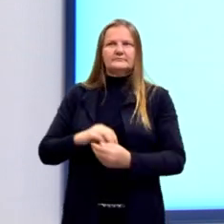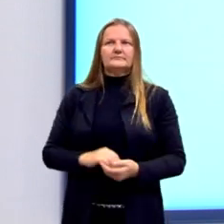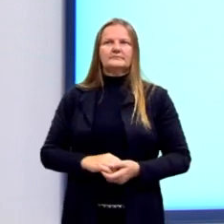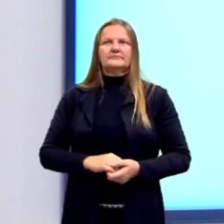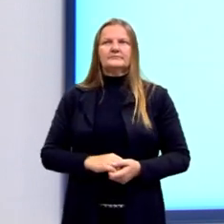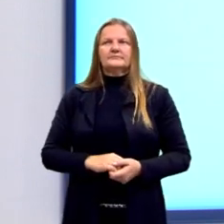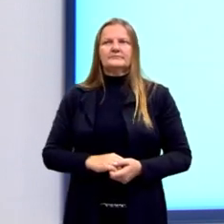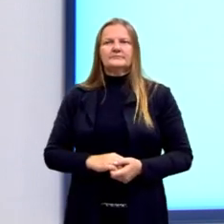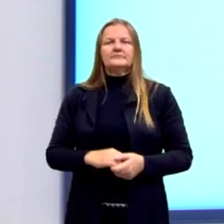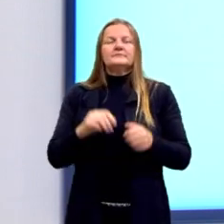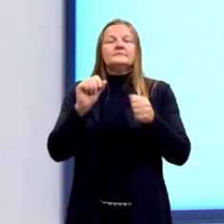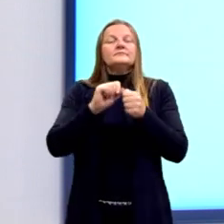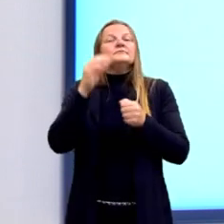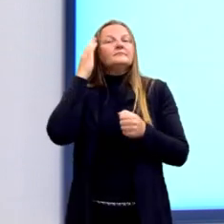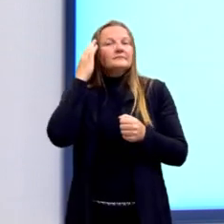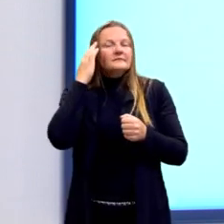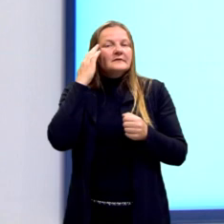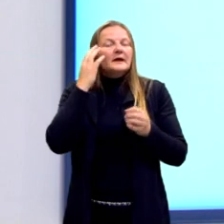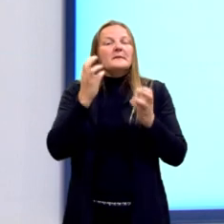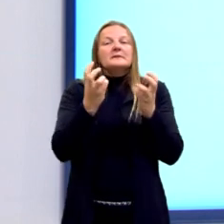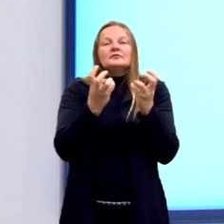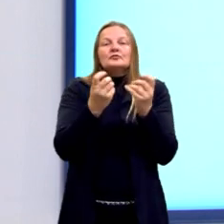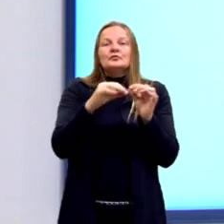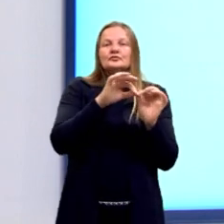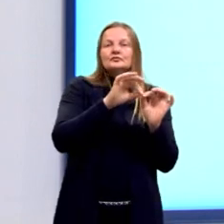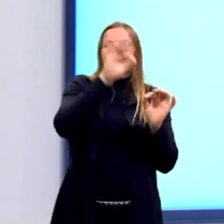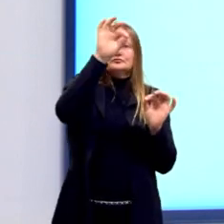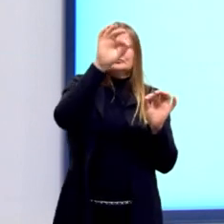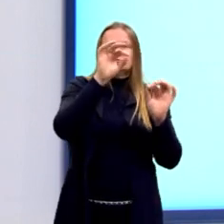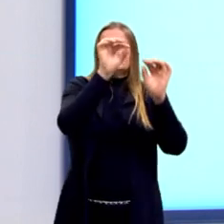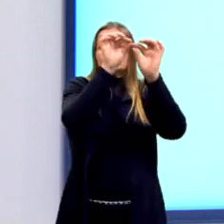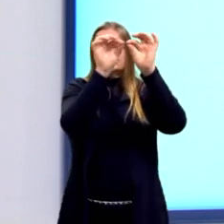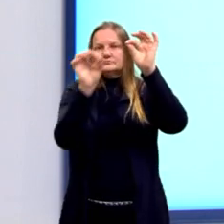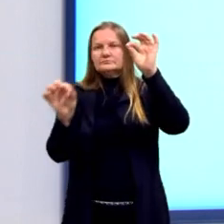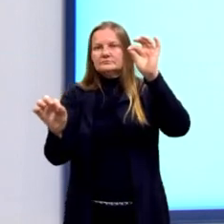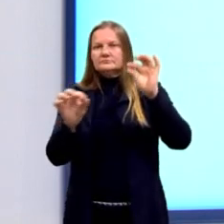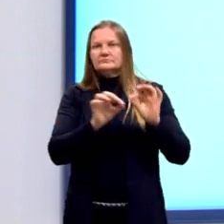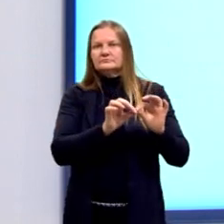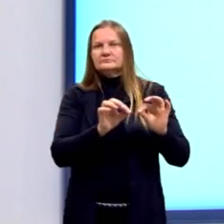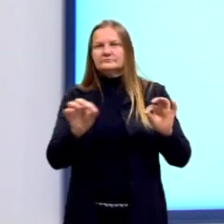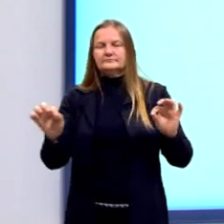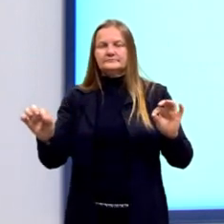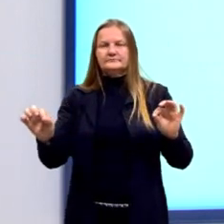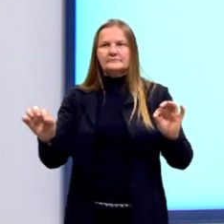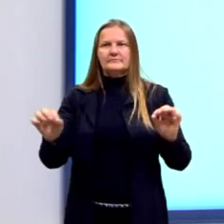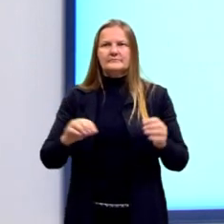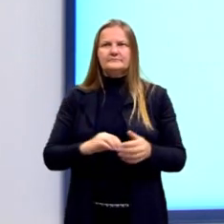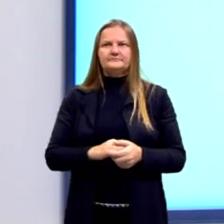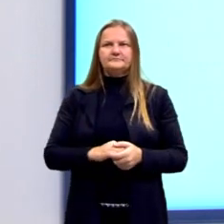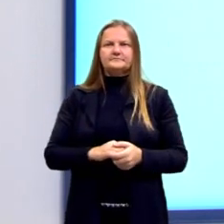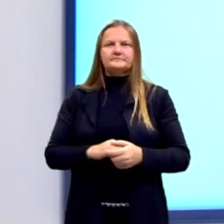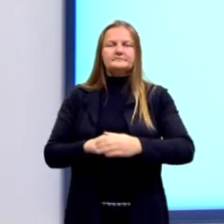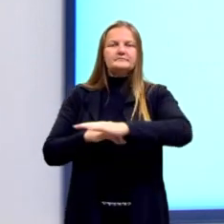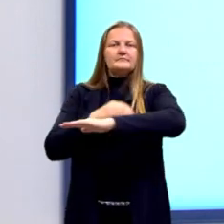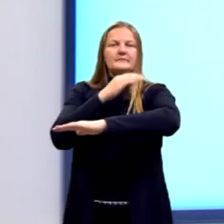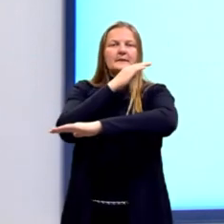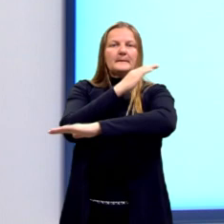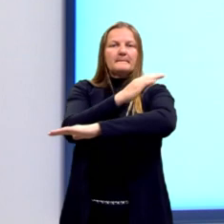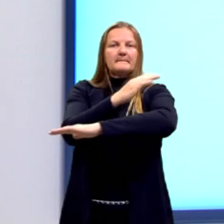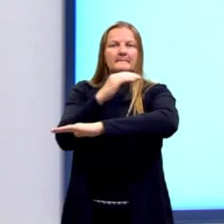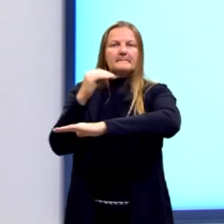Nós sabemos, então, a medida de todos os lados e como sabemos que foi marcado pontos médios